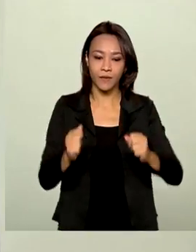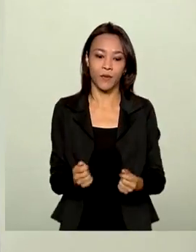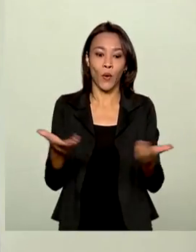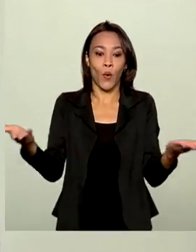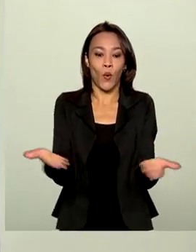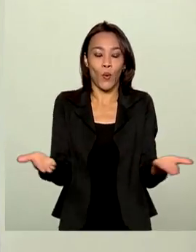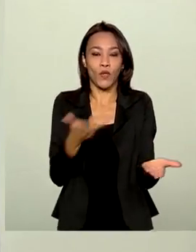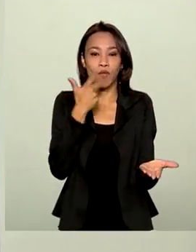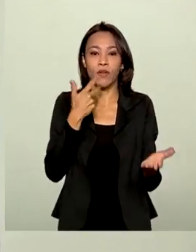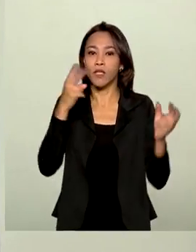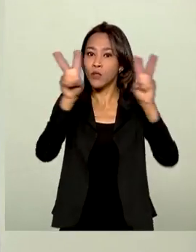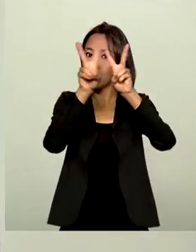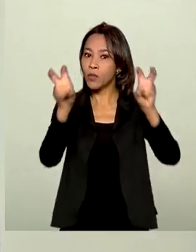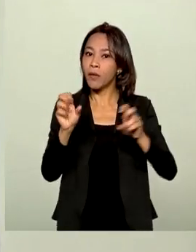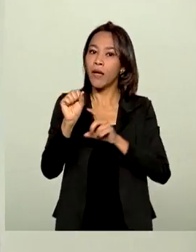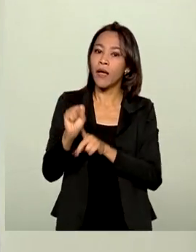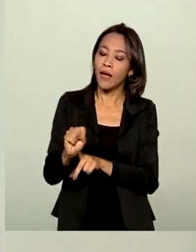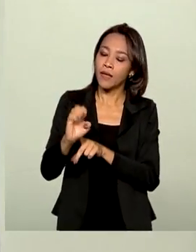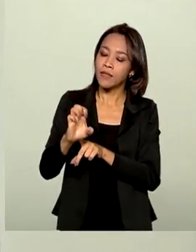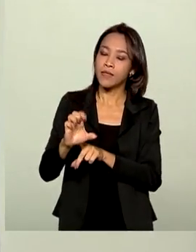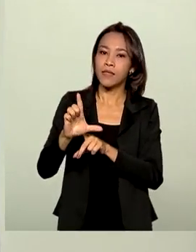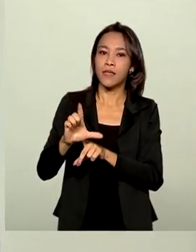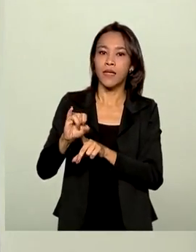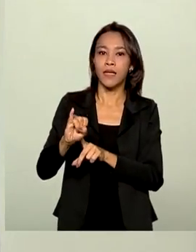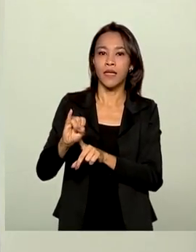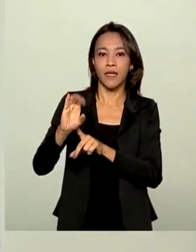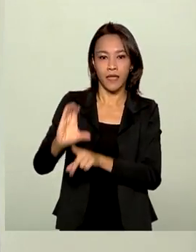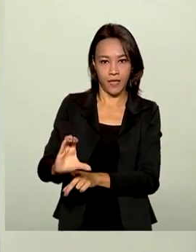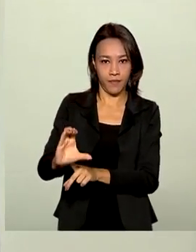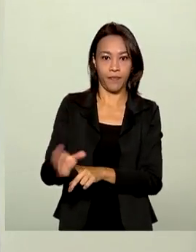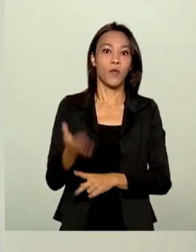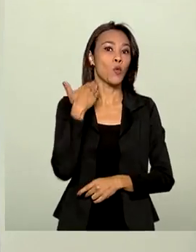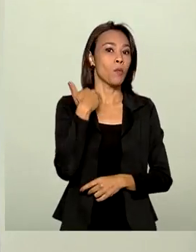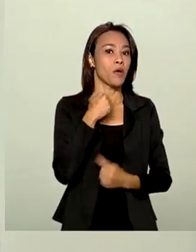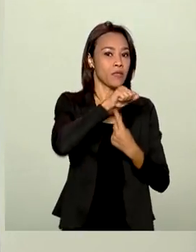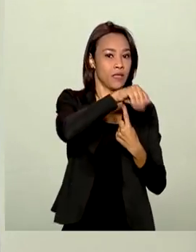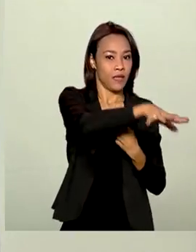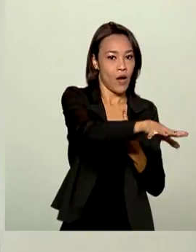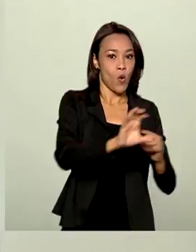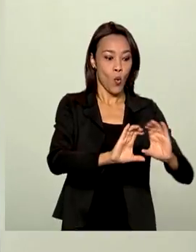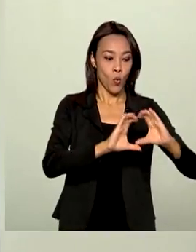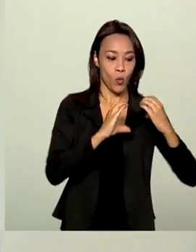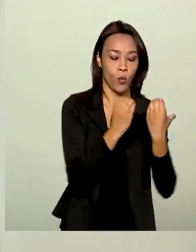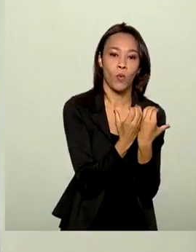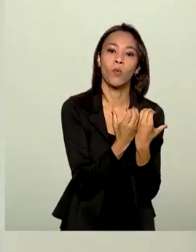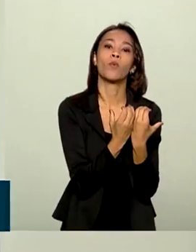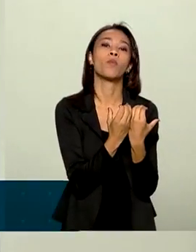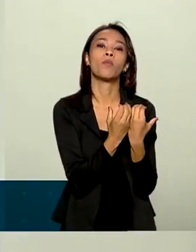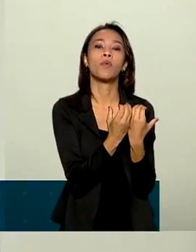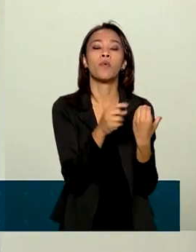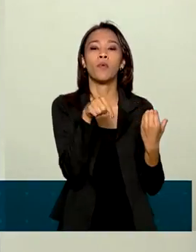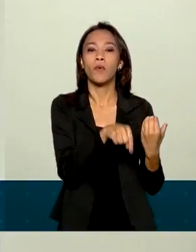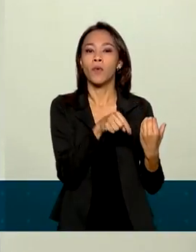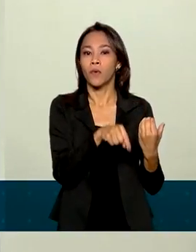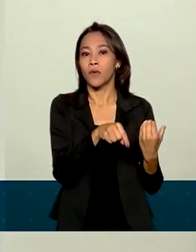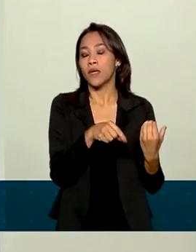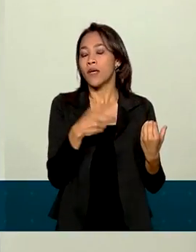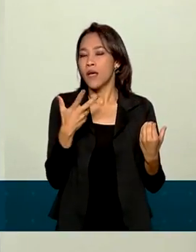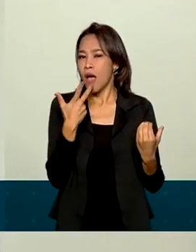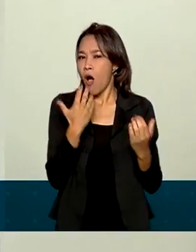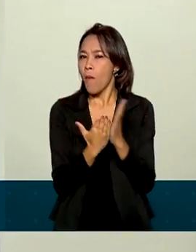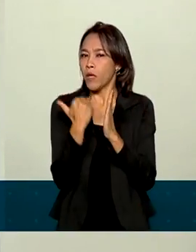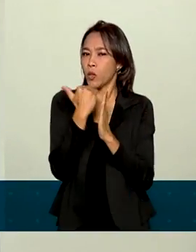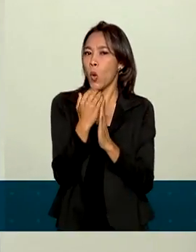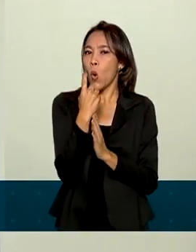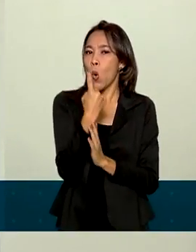é a taxa Selic. O Banco Central, por intermédio do Copom, decidiu ontem aumentar a taxa Selic em